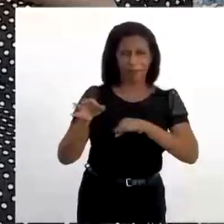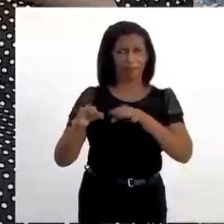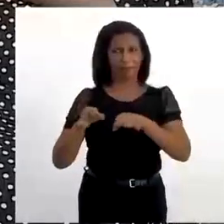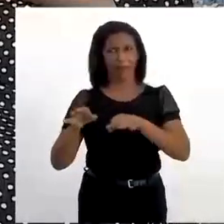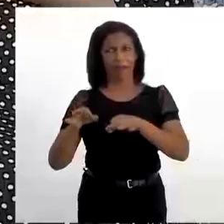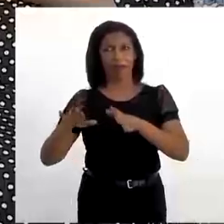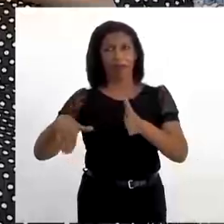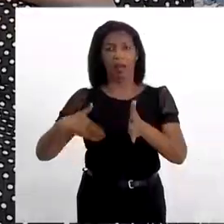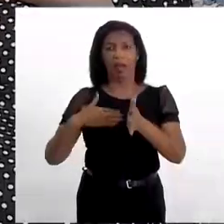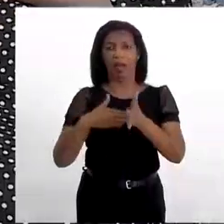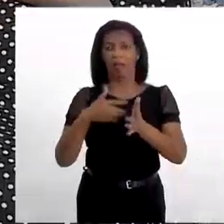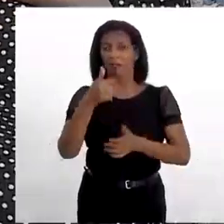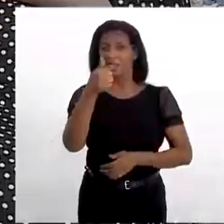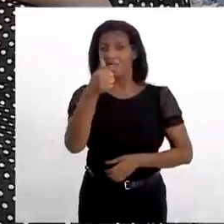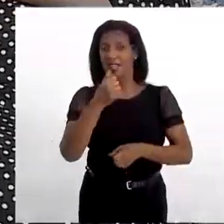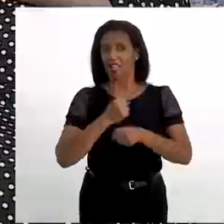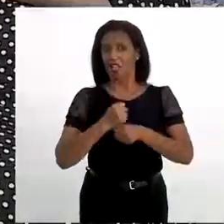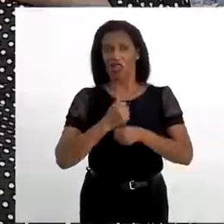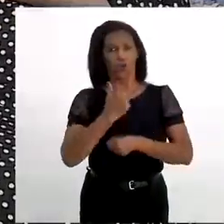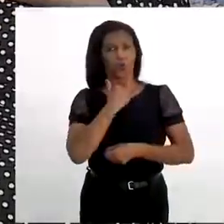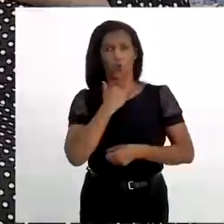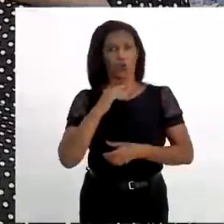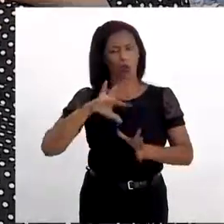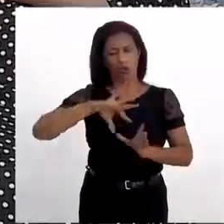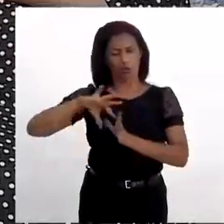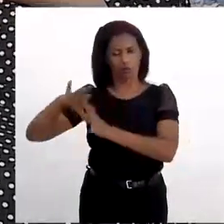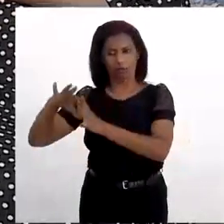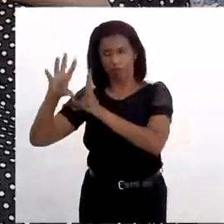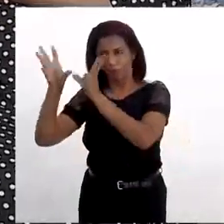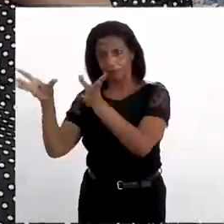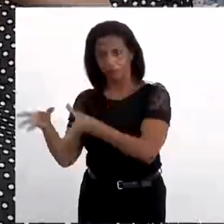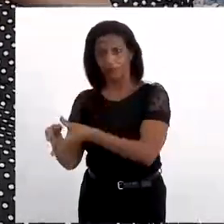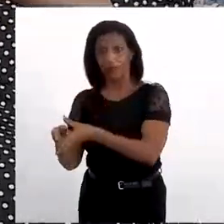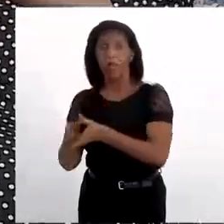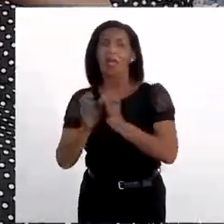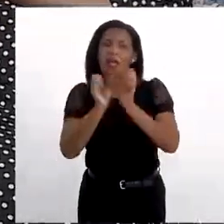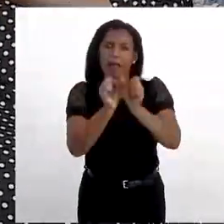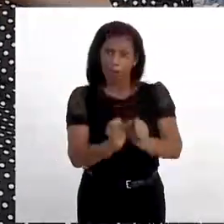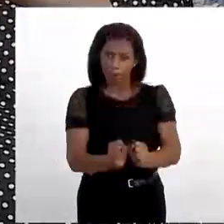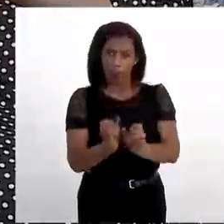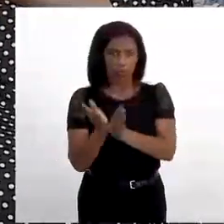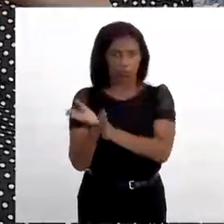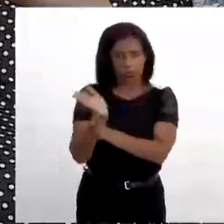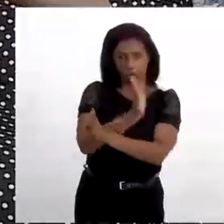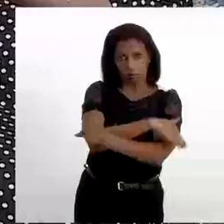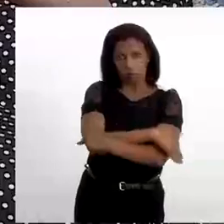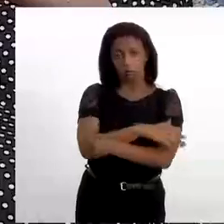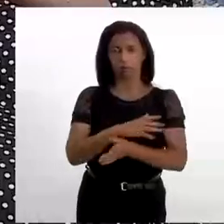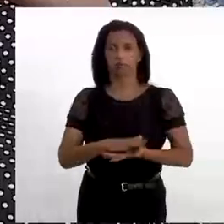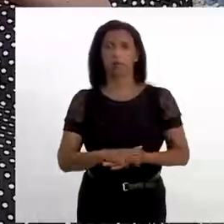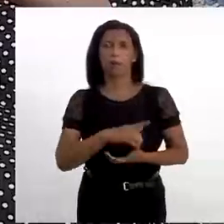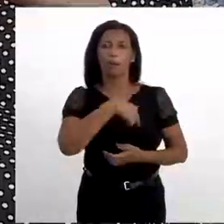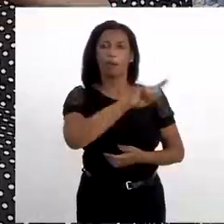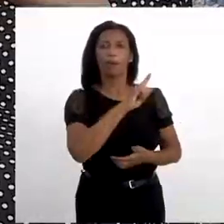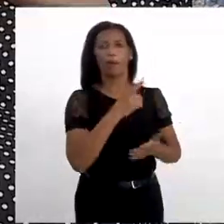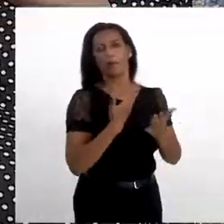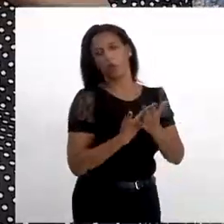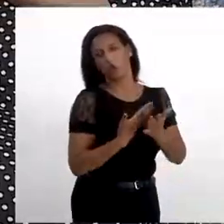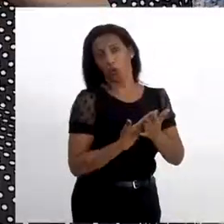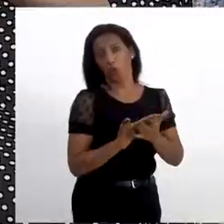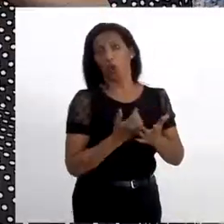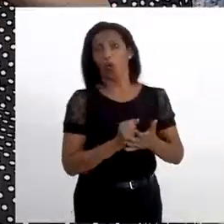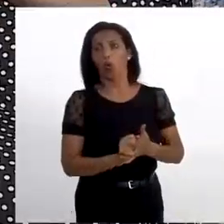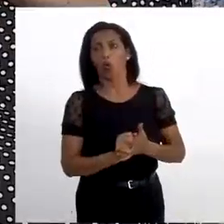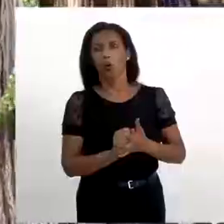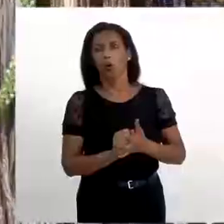até que a pessoa... Quer pessoa até sete anos não pode usar um fio de conta daquele. Não, não. Vai usar esse daqui. Ela pode usar durante... Vai para a escola e tal.